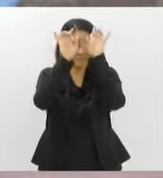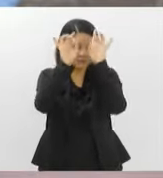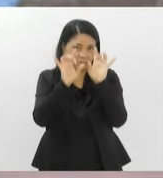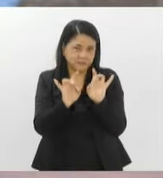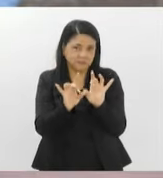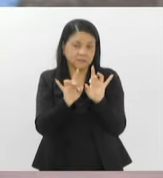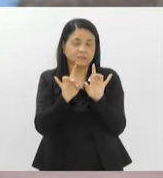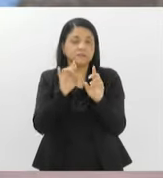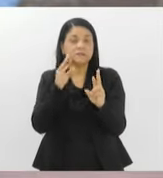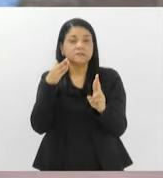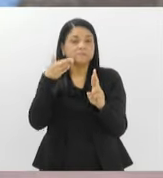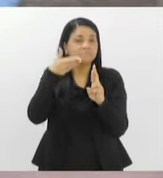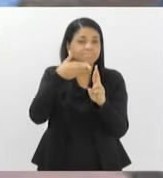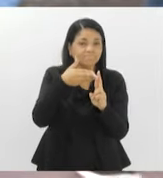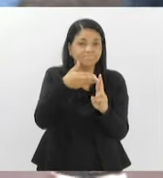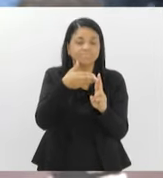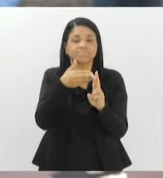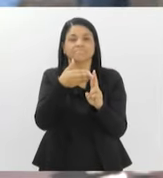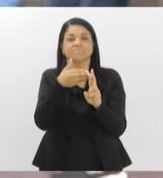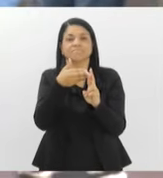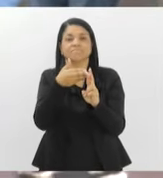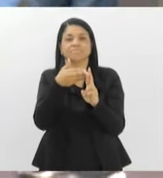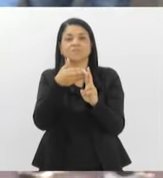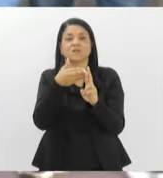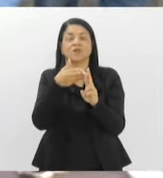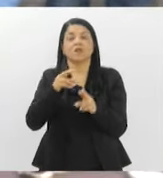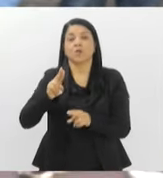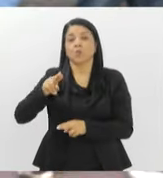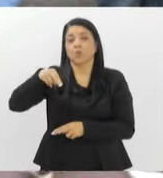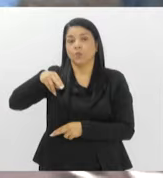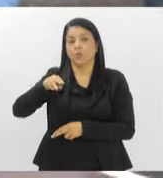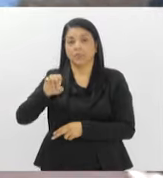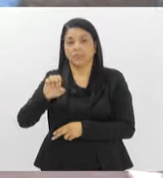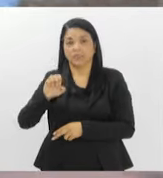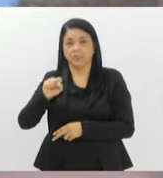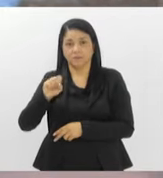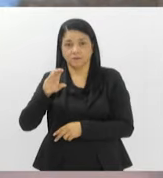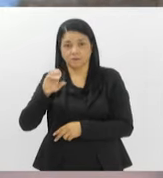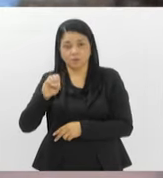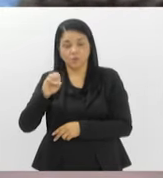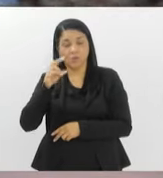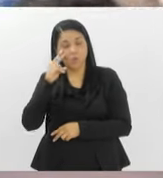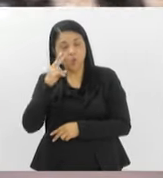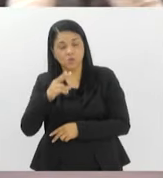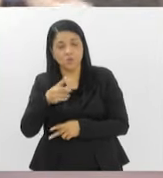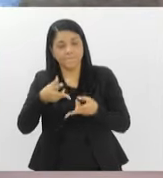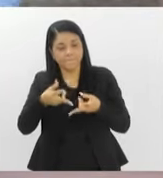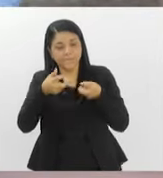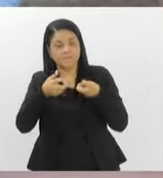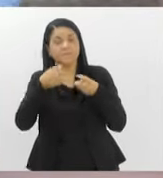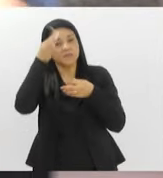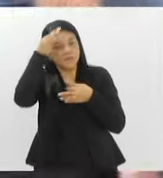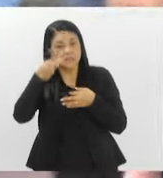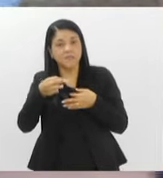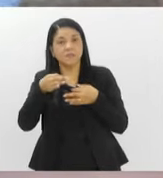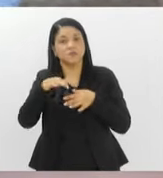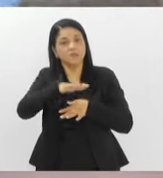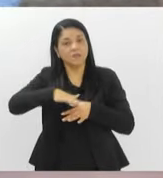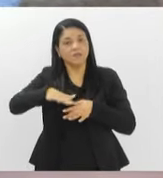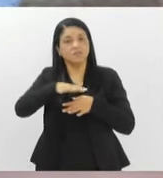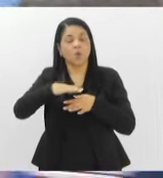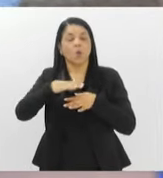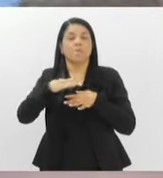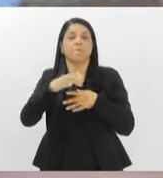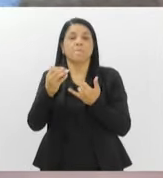diretamente ligados aos temas que a Unesco olhou e entendeu a importância de transformar essa região em patrimônio